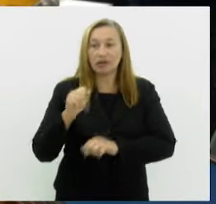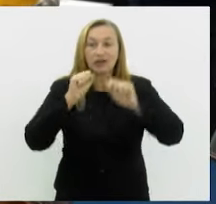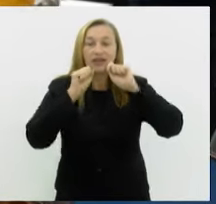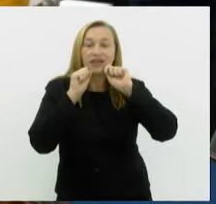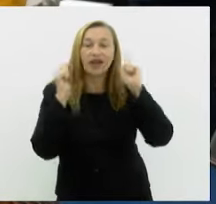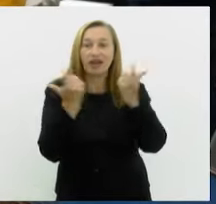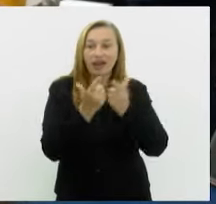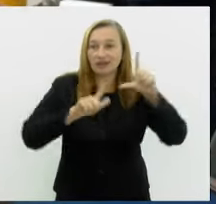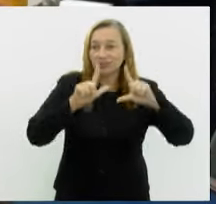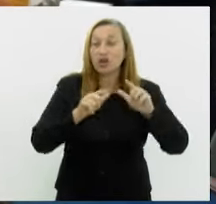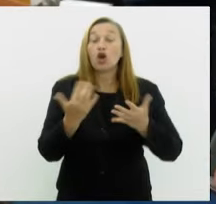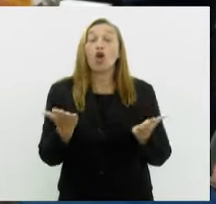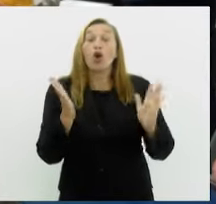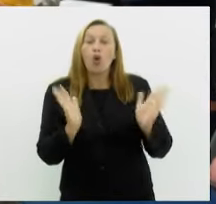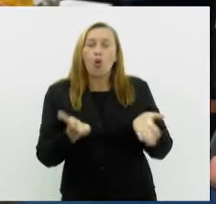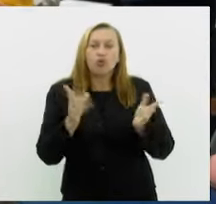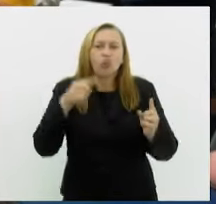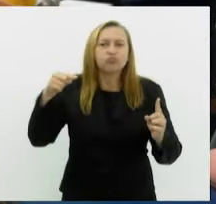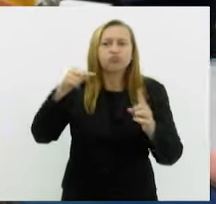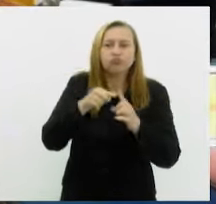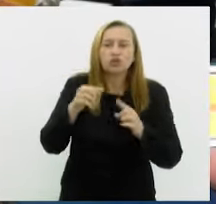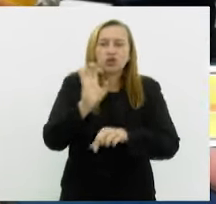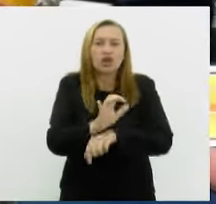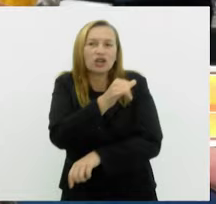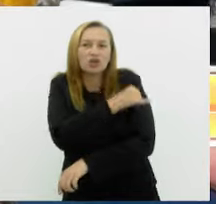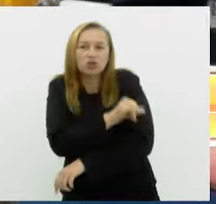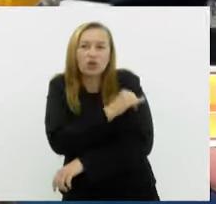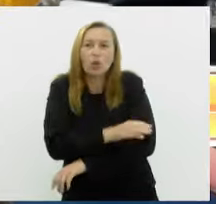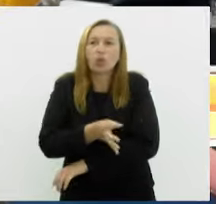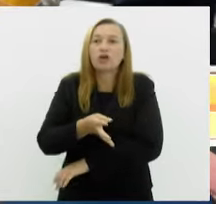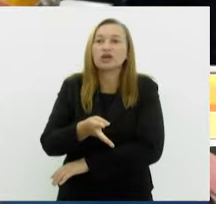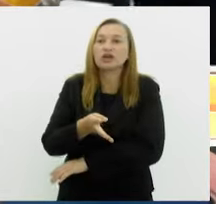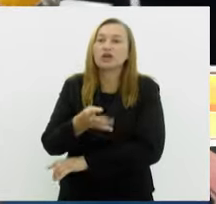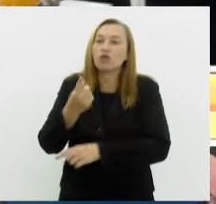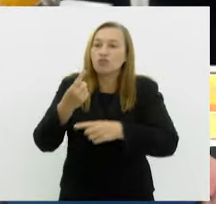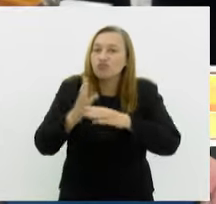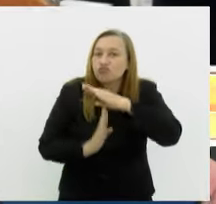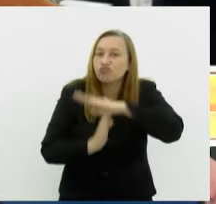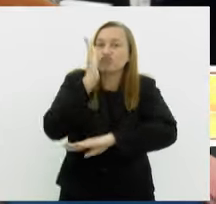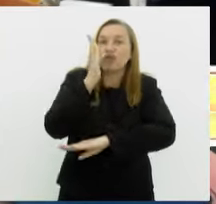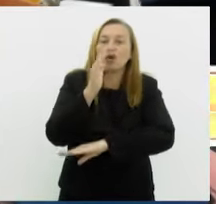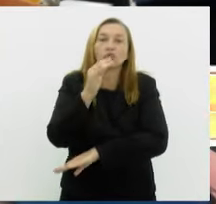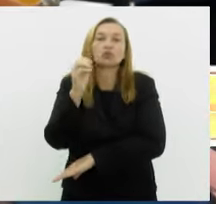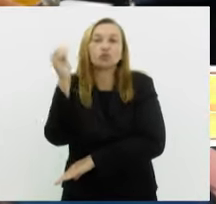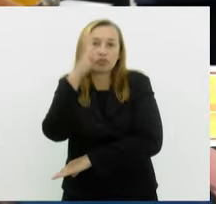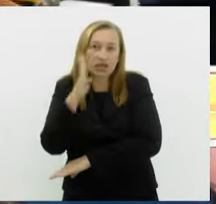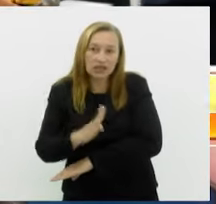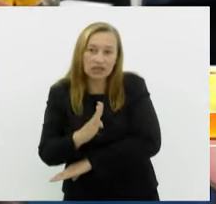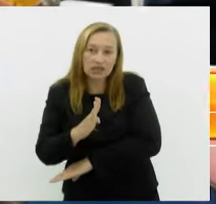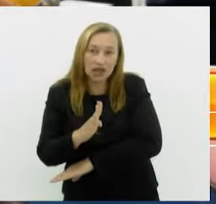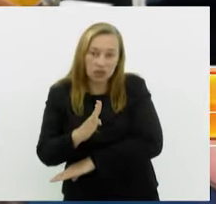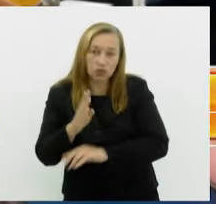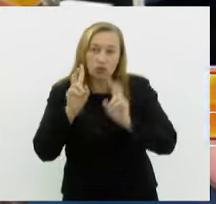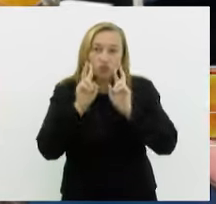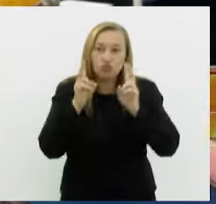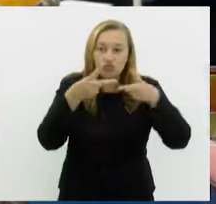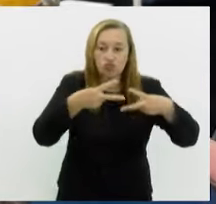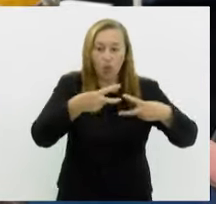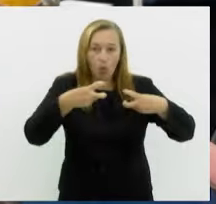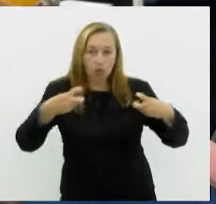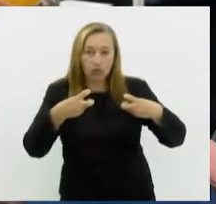gente tem de objetivo hoje no estado do Rio de Janeiro, que é o recordista no Brasil em reconhecimentos fotográficos